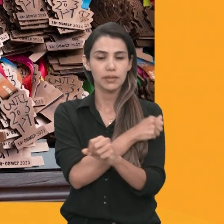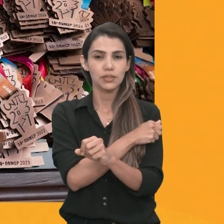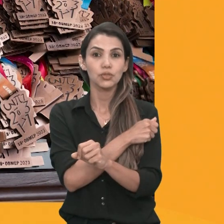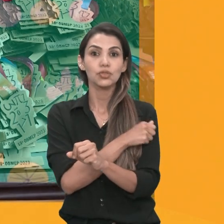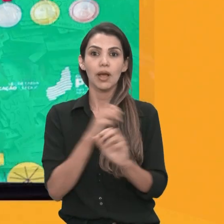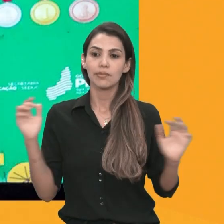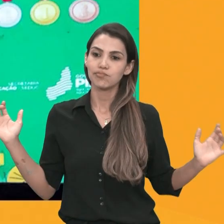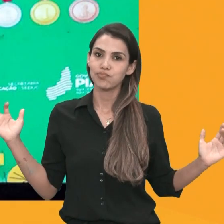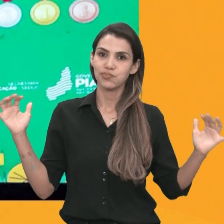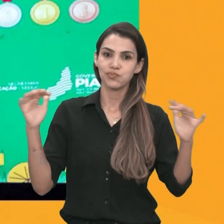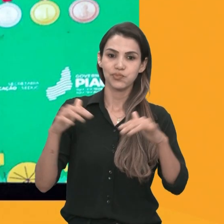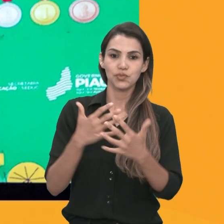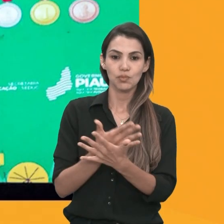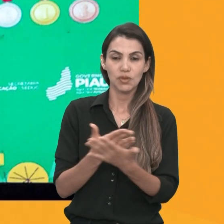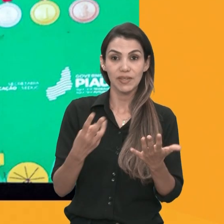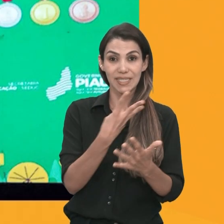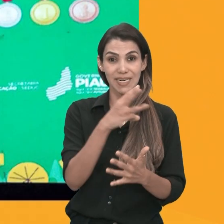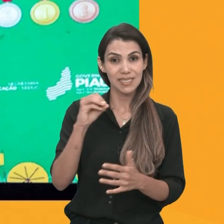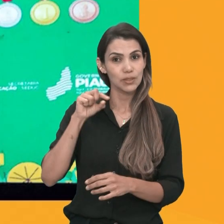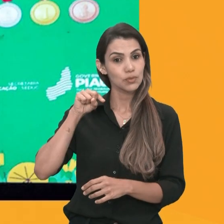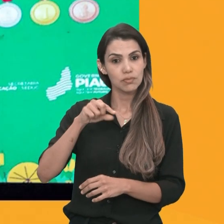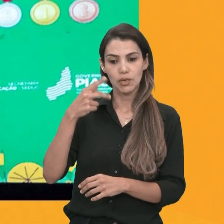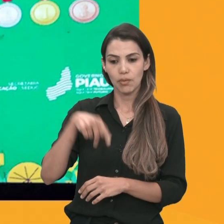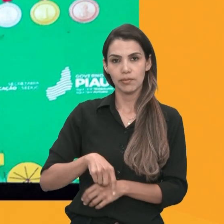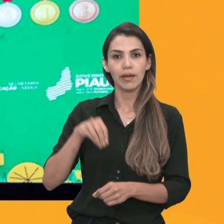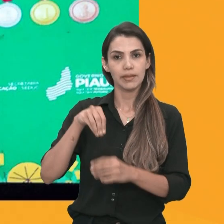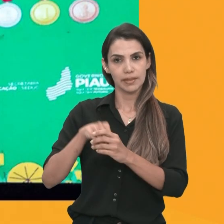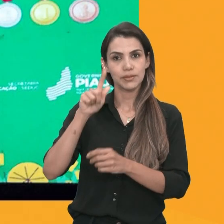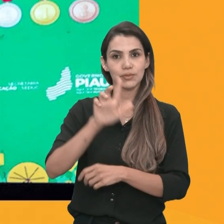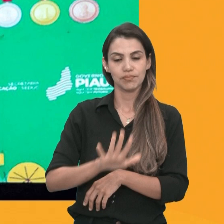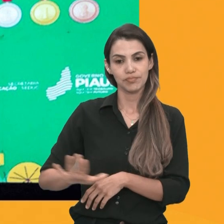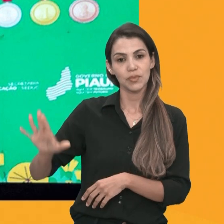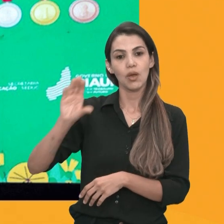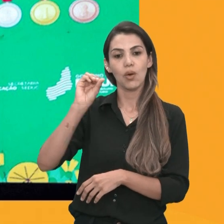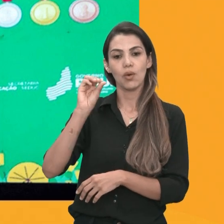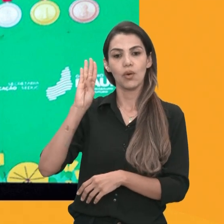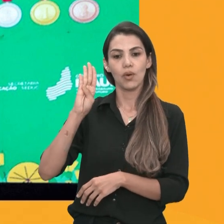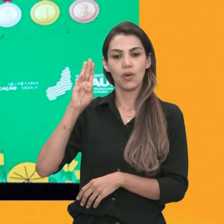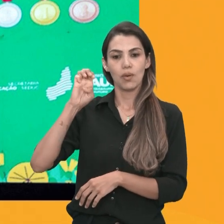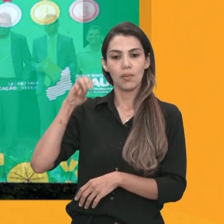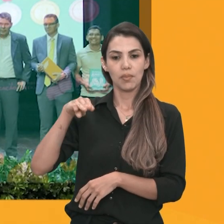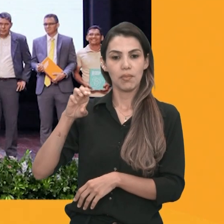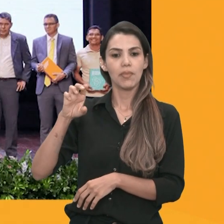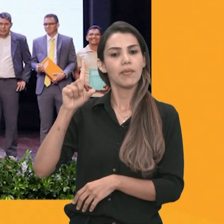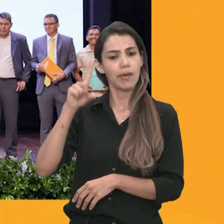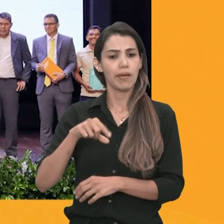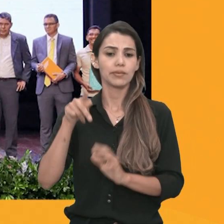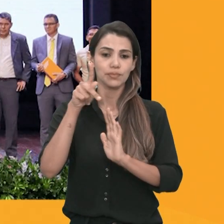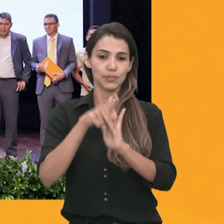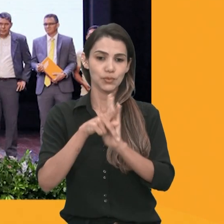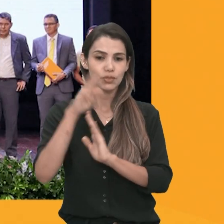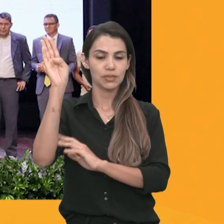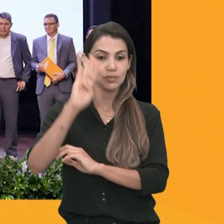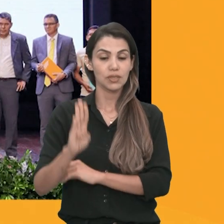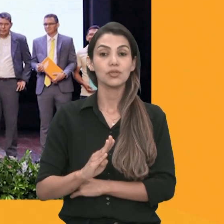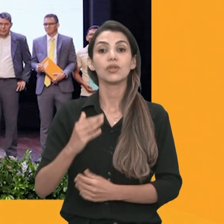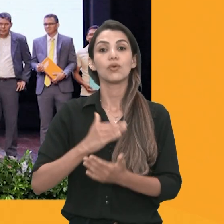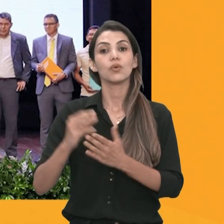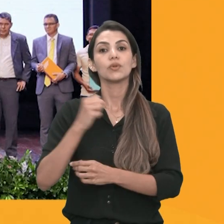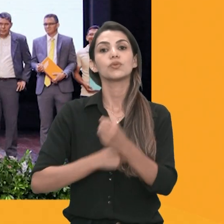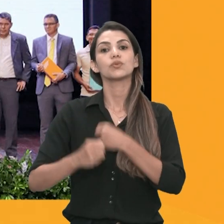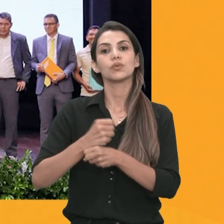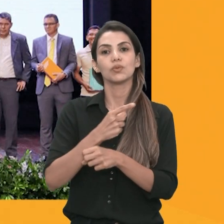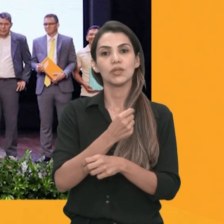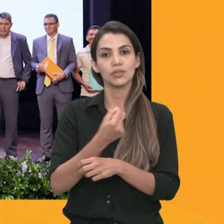300 mil só em Goiás. A OBMEP é um projeto nacional que existe desde 2005 e